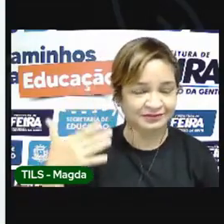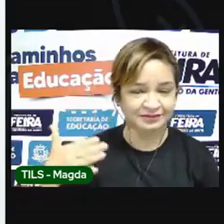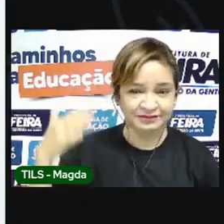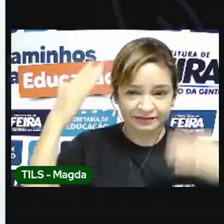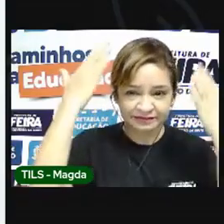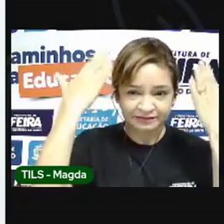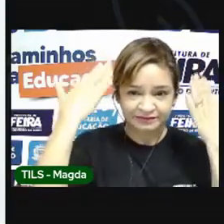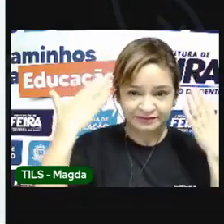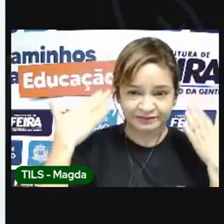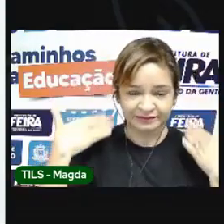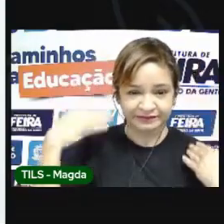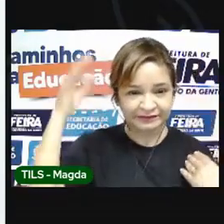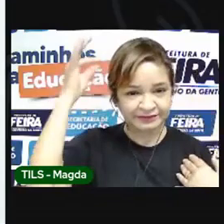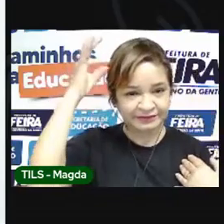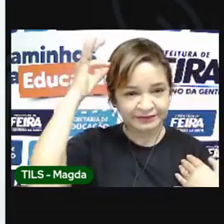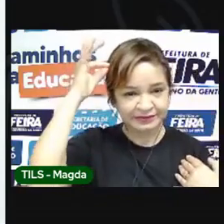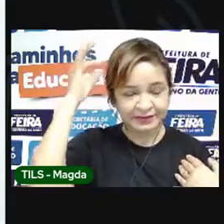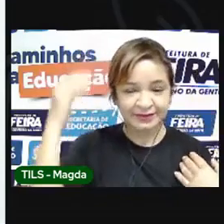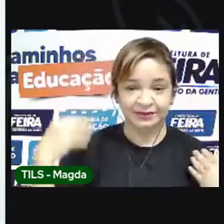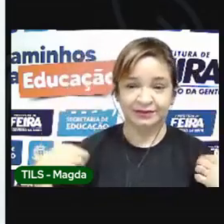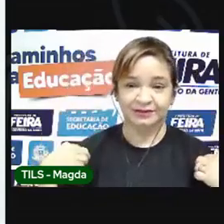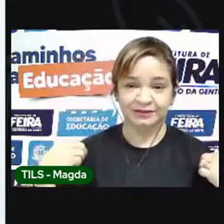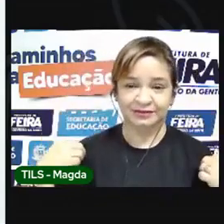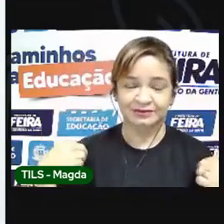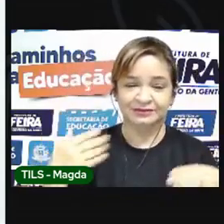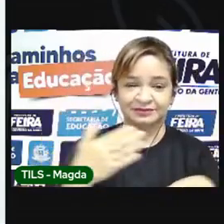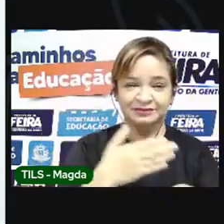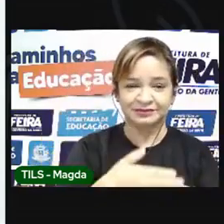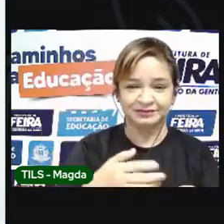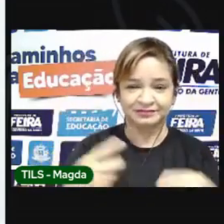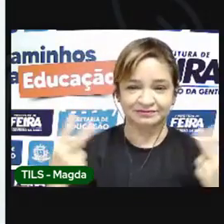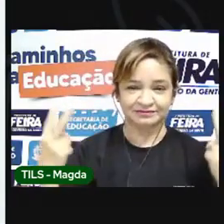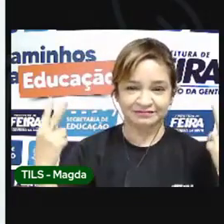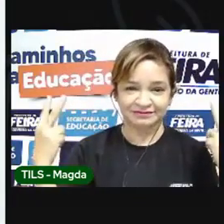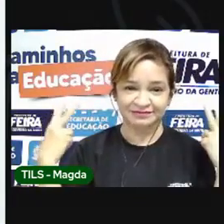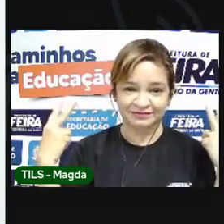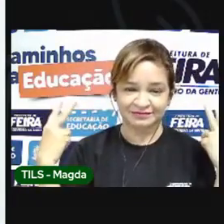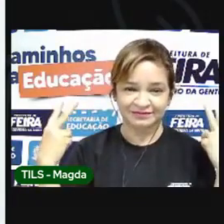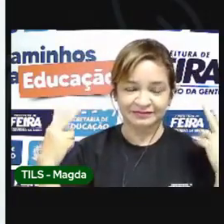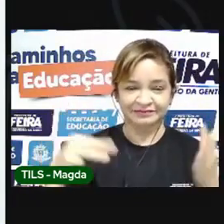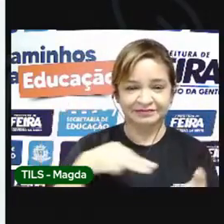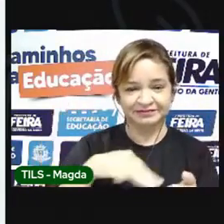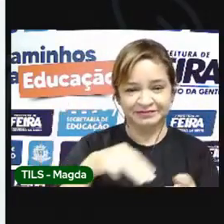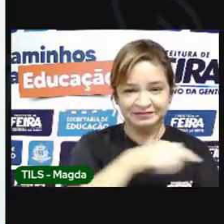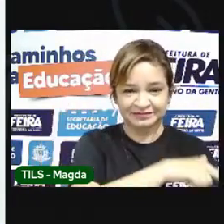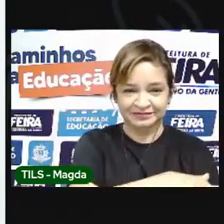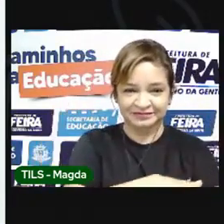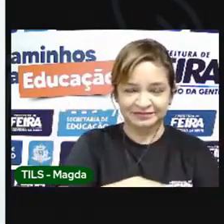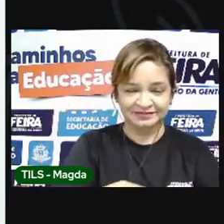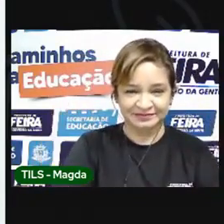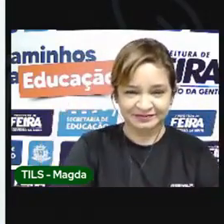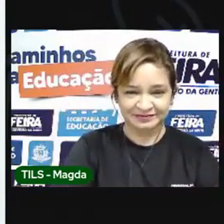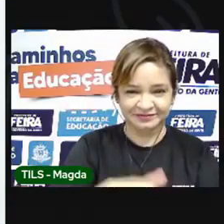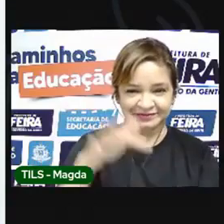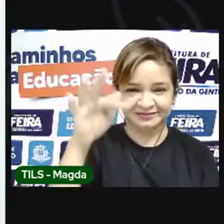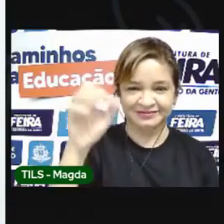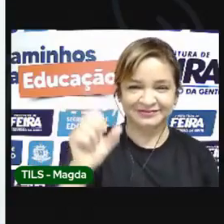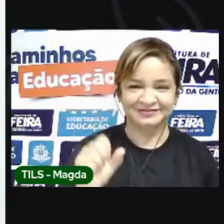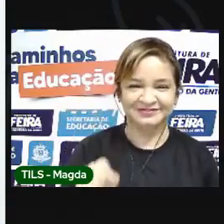estou agora usando o zaraico branco e aqui atrás de mim tem um plano de fundo da Secretaria Municipal de Educação de Feira de Santana.